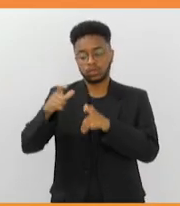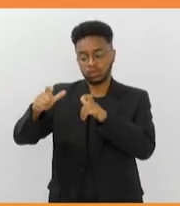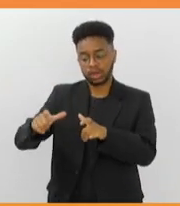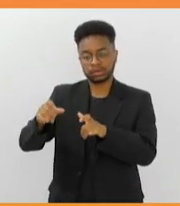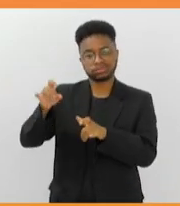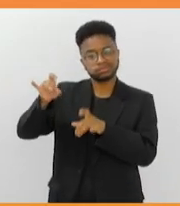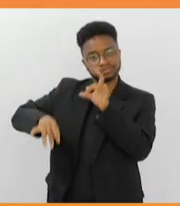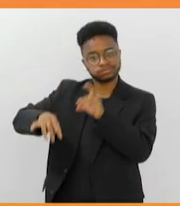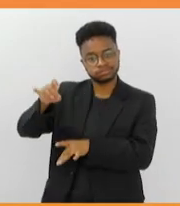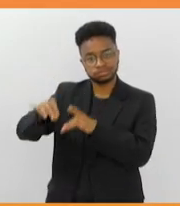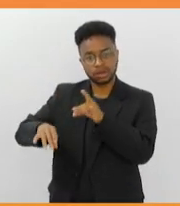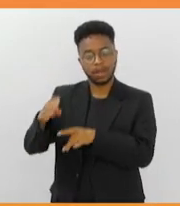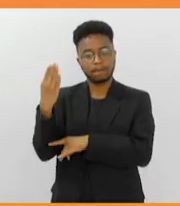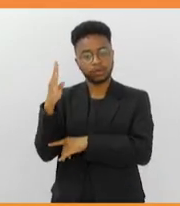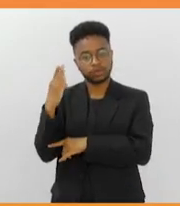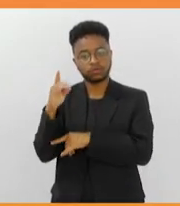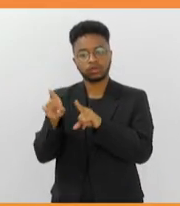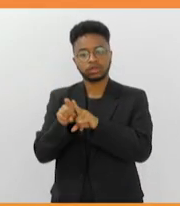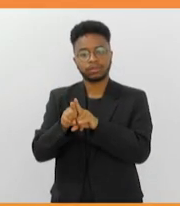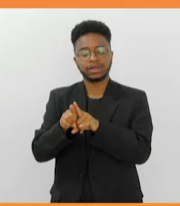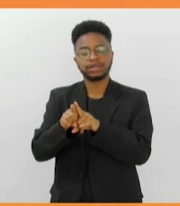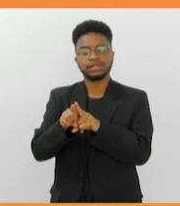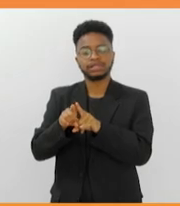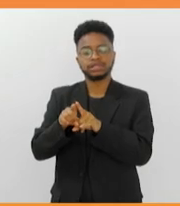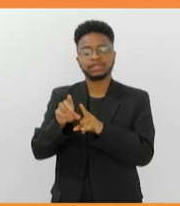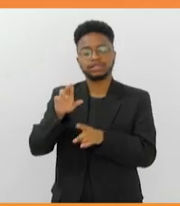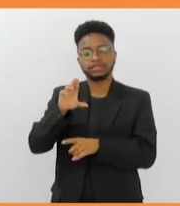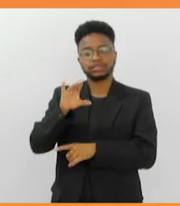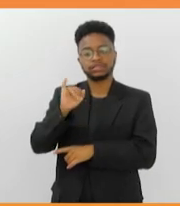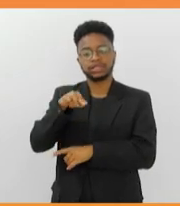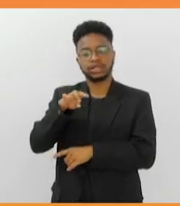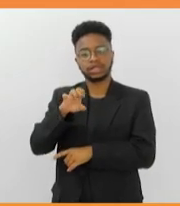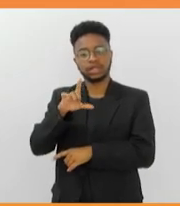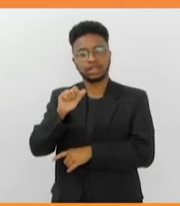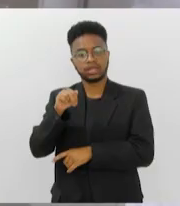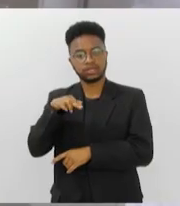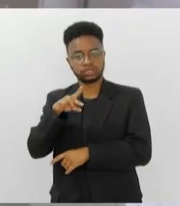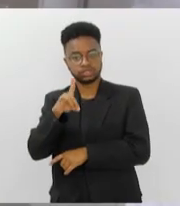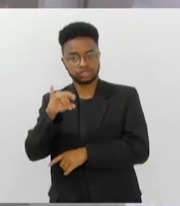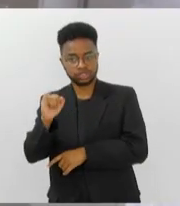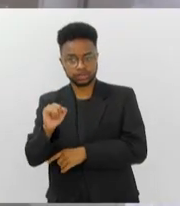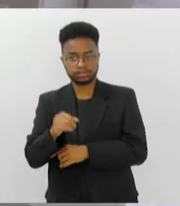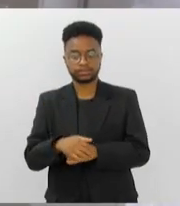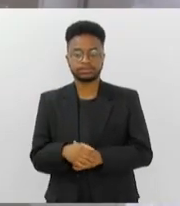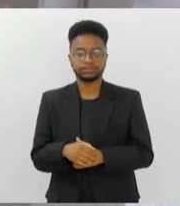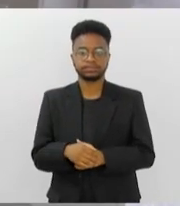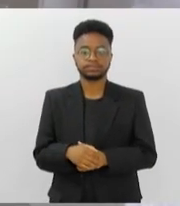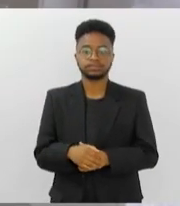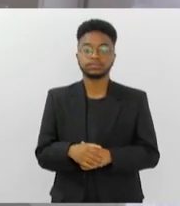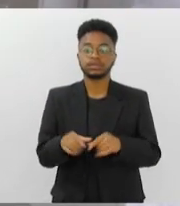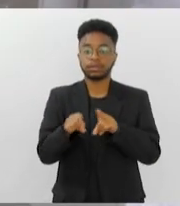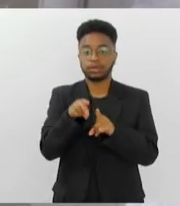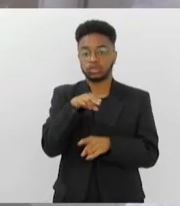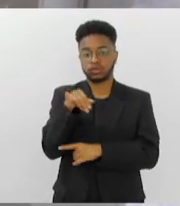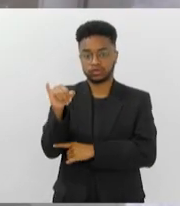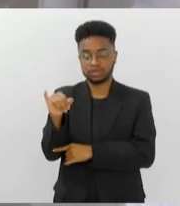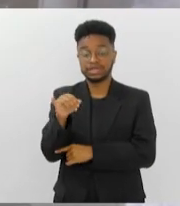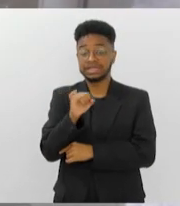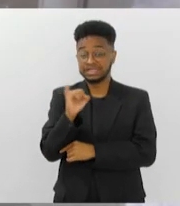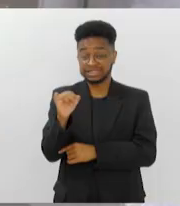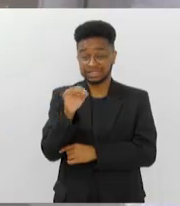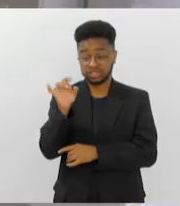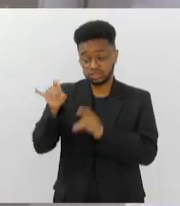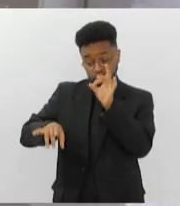Botafogo e Cinelândia e também na Universidade de Iguaçu, em Nova Iguaçu, na Baixada Fluminense. Os vapes descartados durante a ação serão